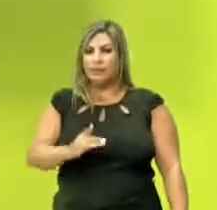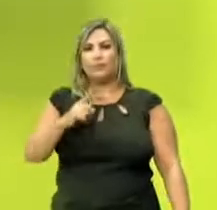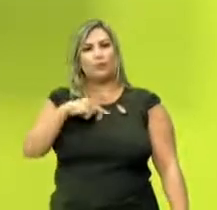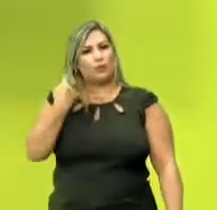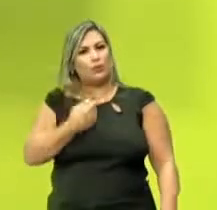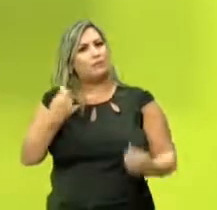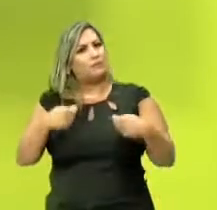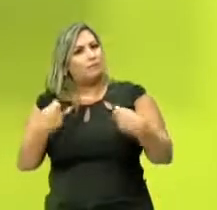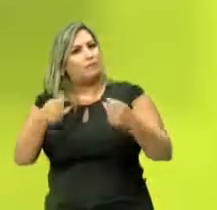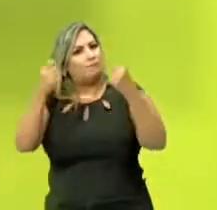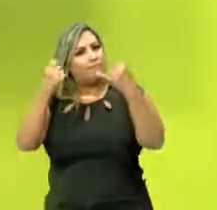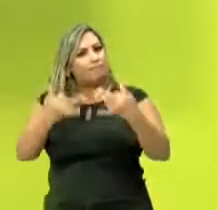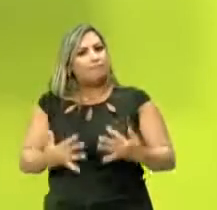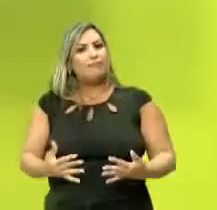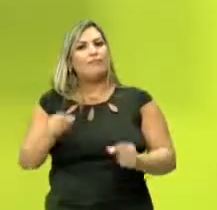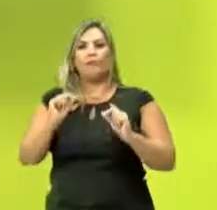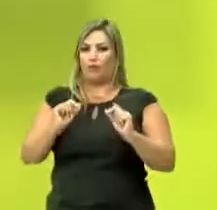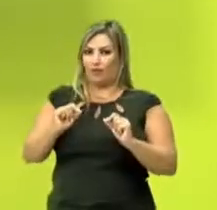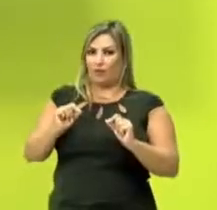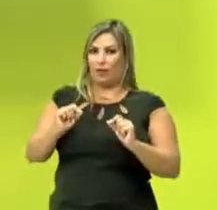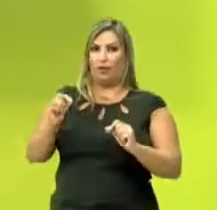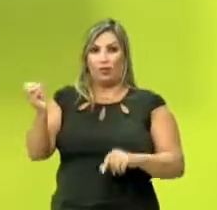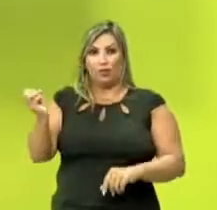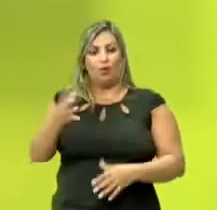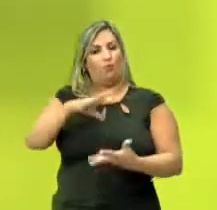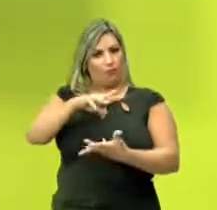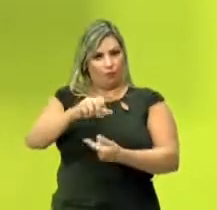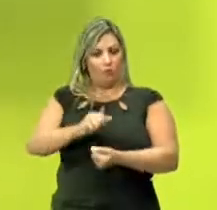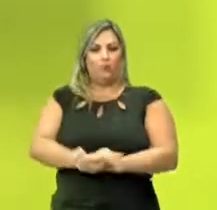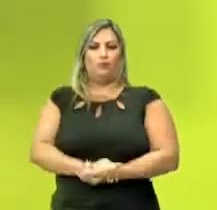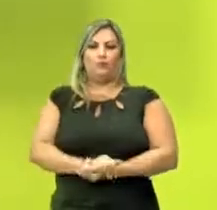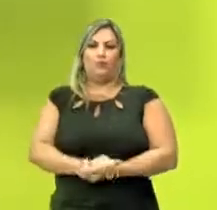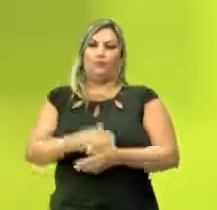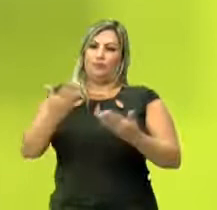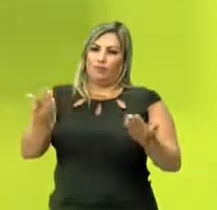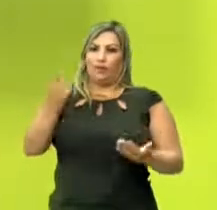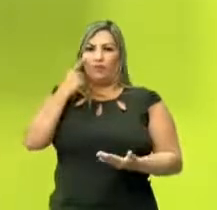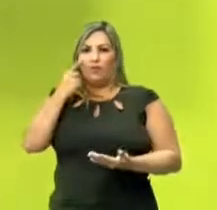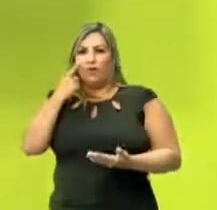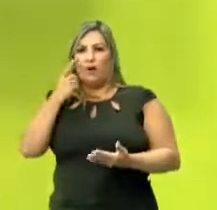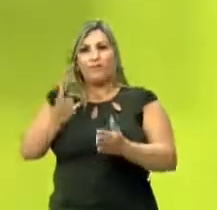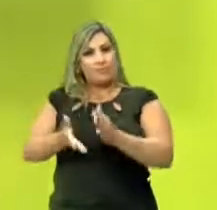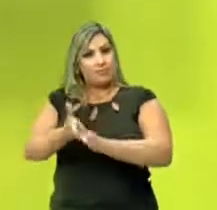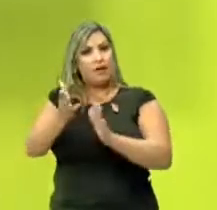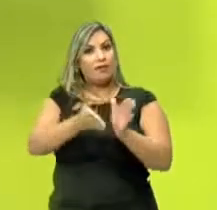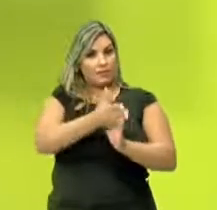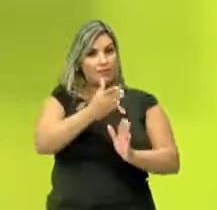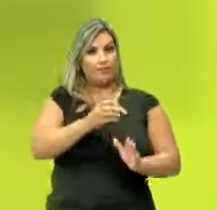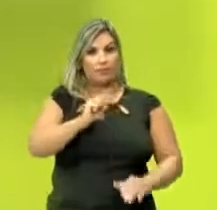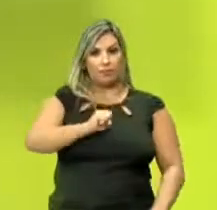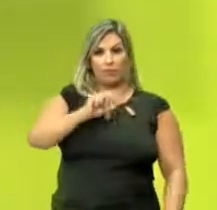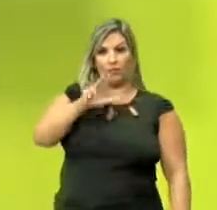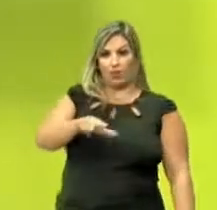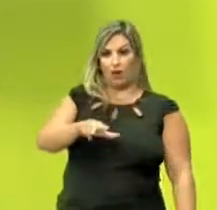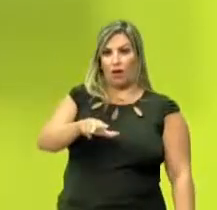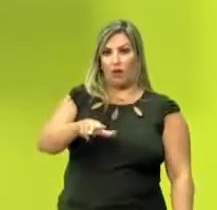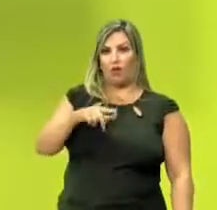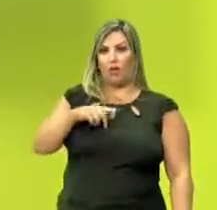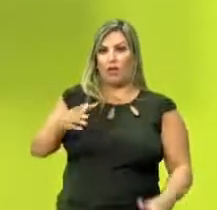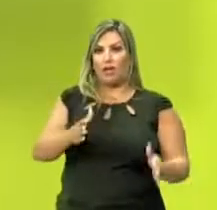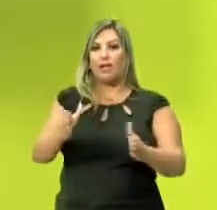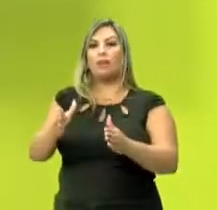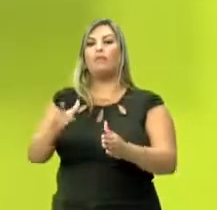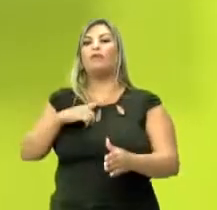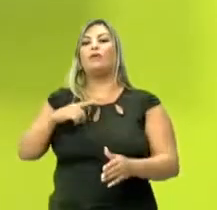a gente precisa falar sobre essa questão do Novo Mundo, tá? E é justamente, olha, a saída lá de Portugal em